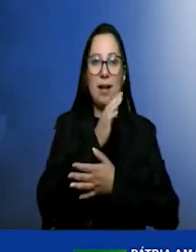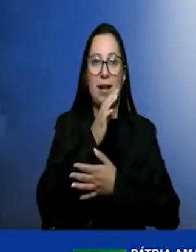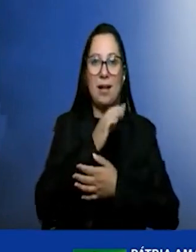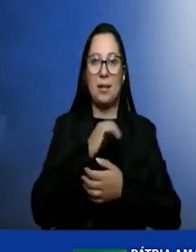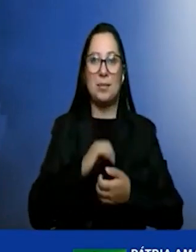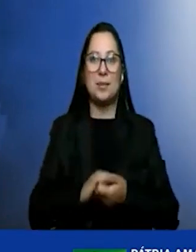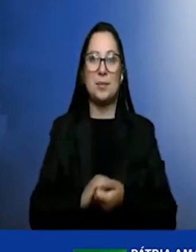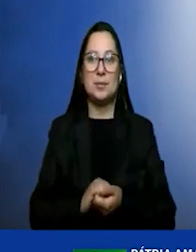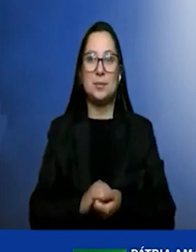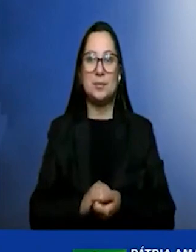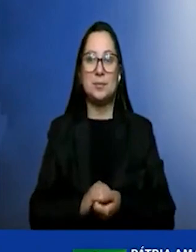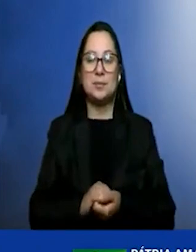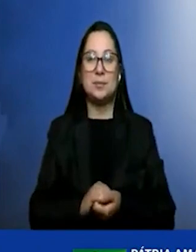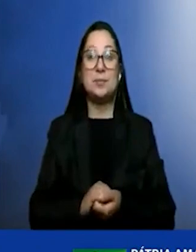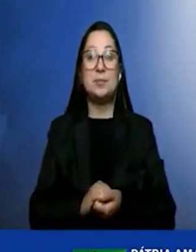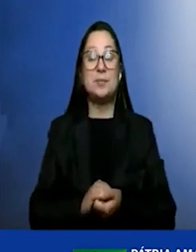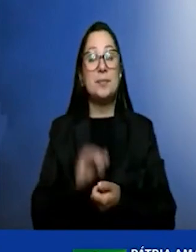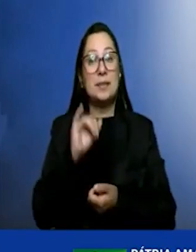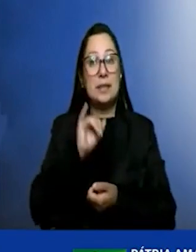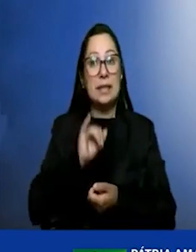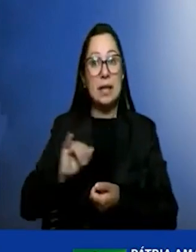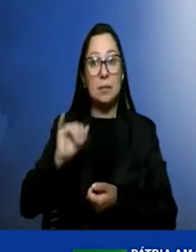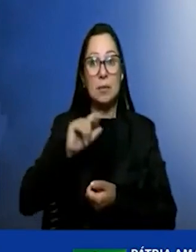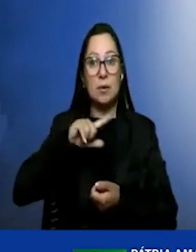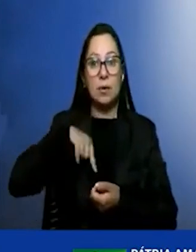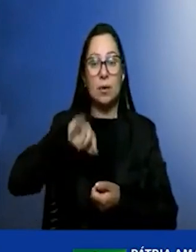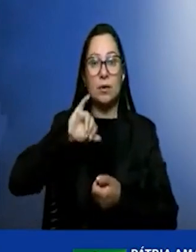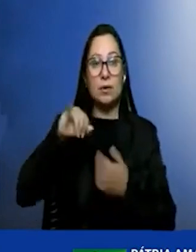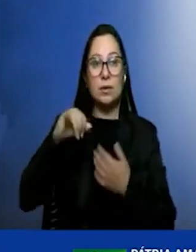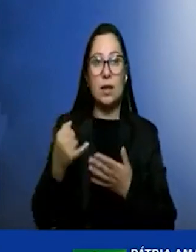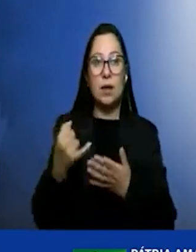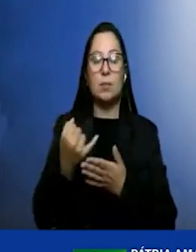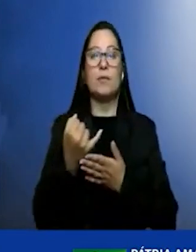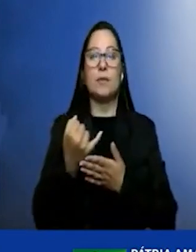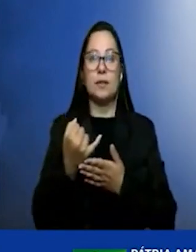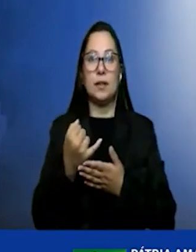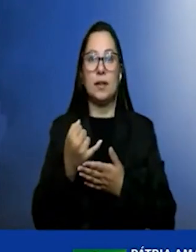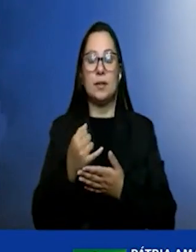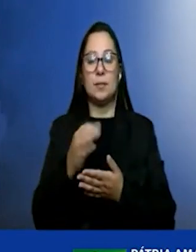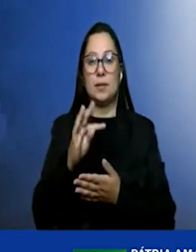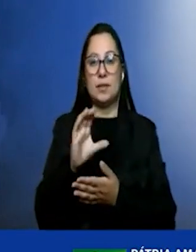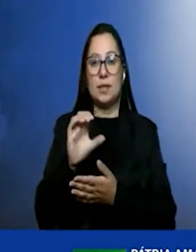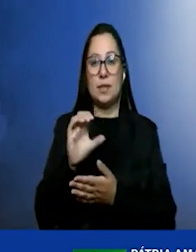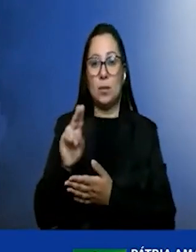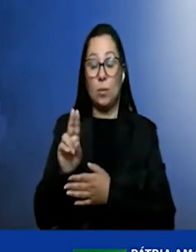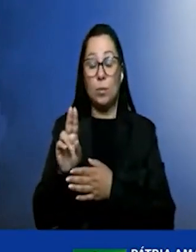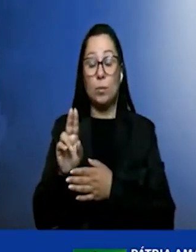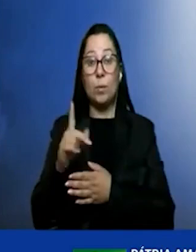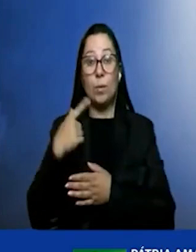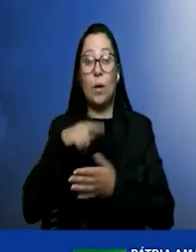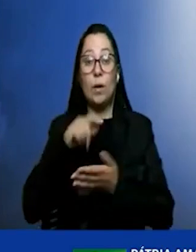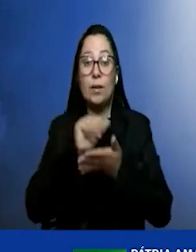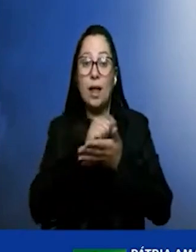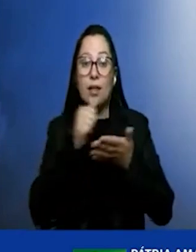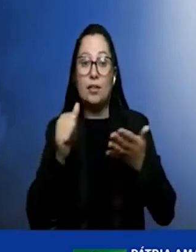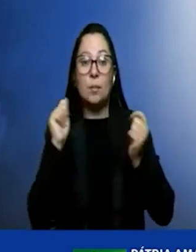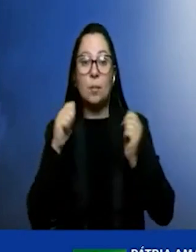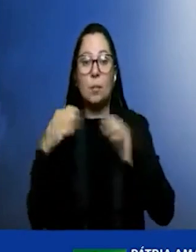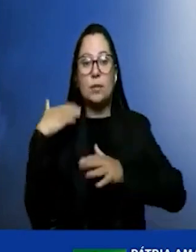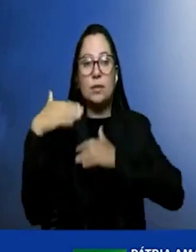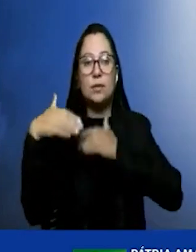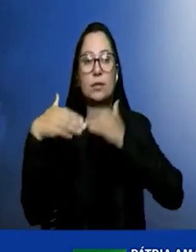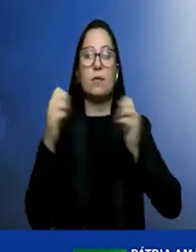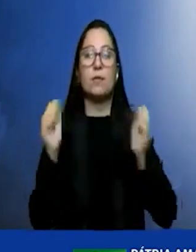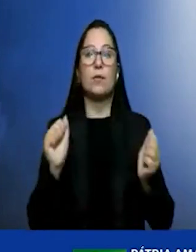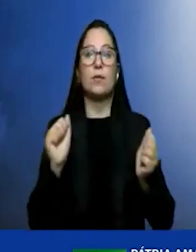É importante que aqui aproveitando não só o TCU, como o Estado de Justiça e uma agenda que a gente pode desenvolver junto ao